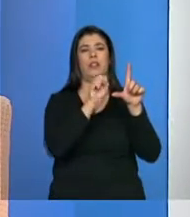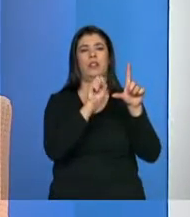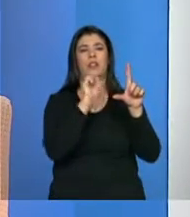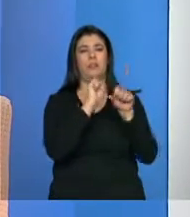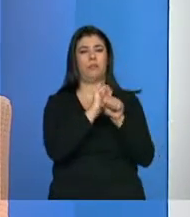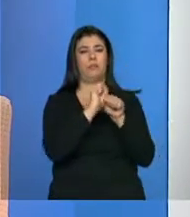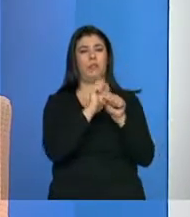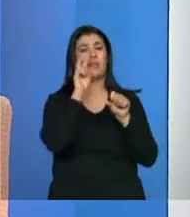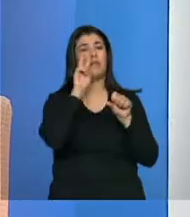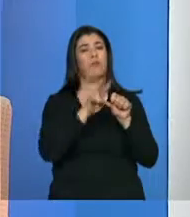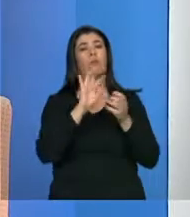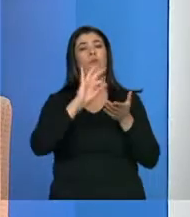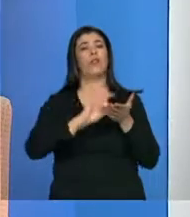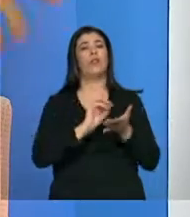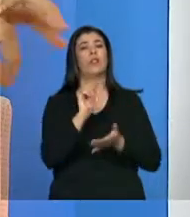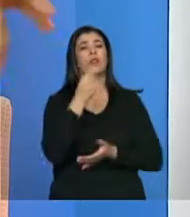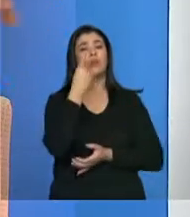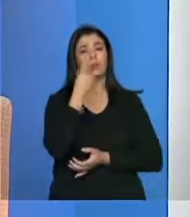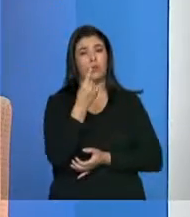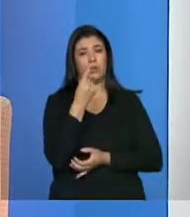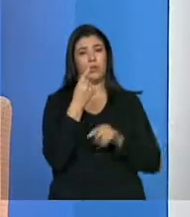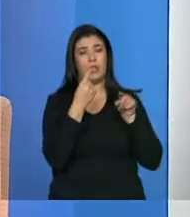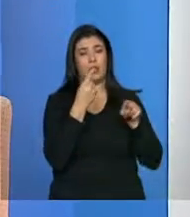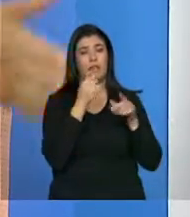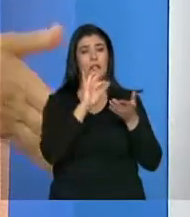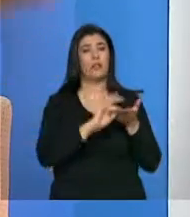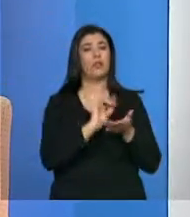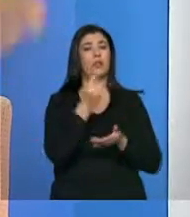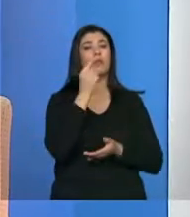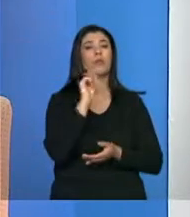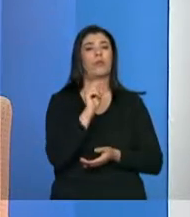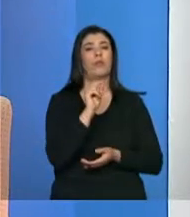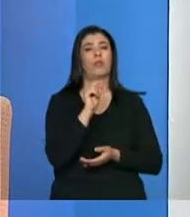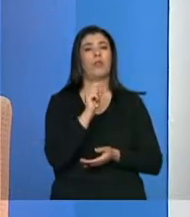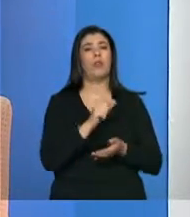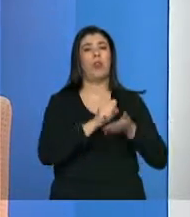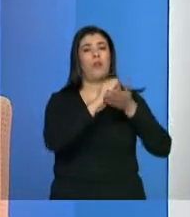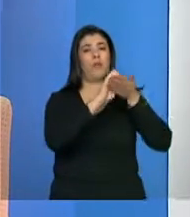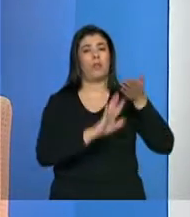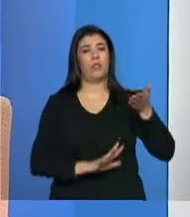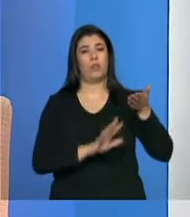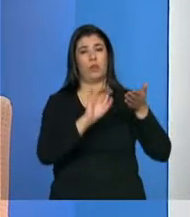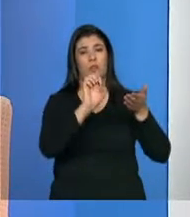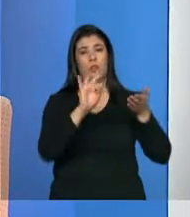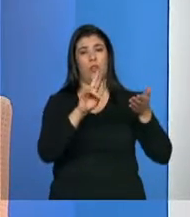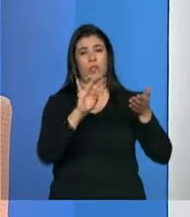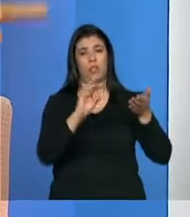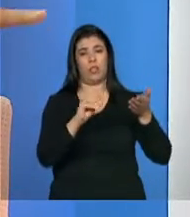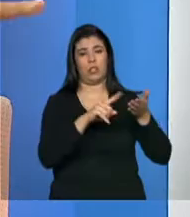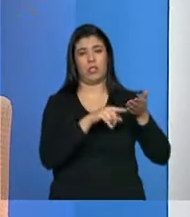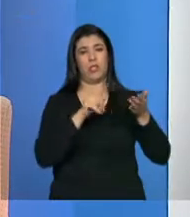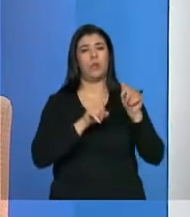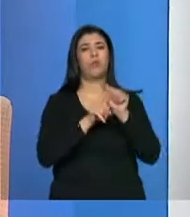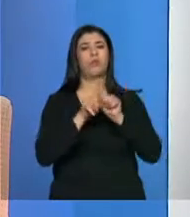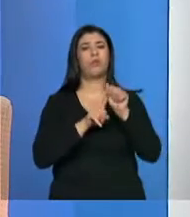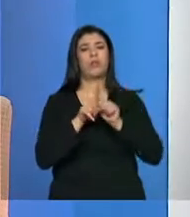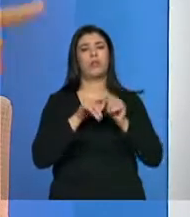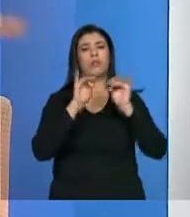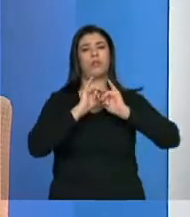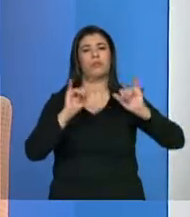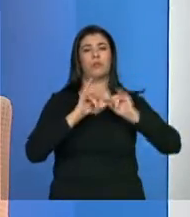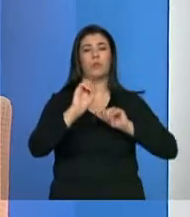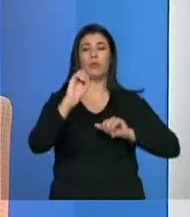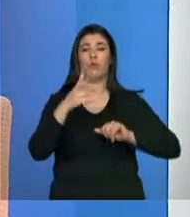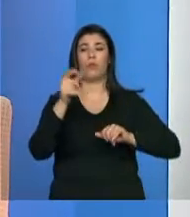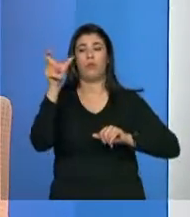o seu cadastro único. Esse cadastro que ele olha é a extração mensal. Aí ele olha lá, ou no CECAD, ou no